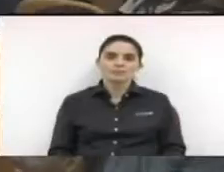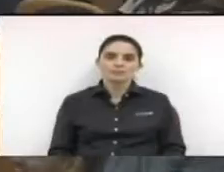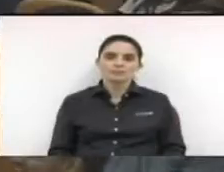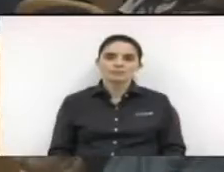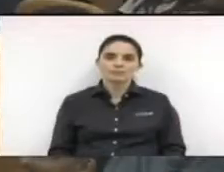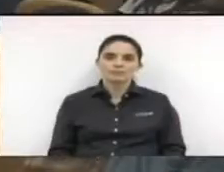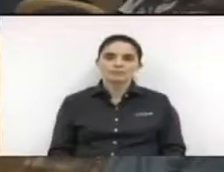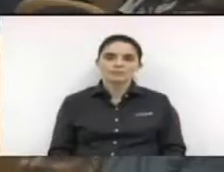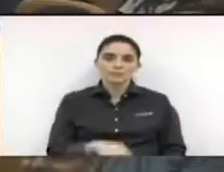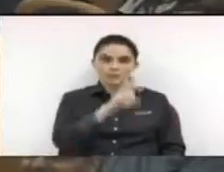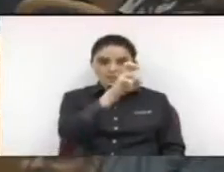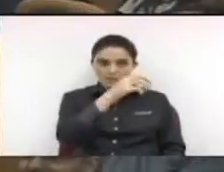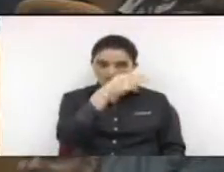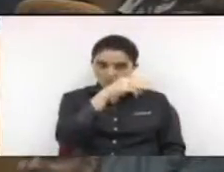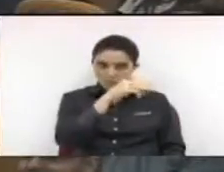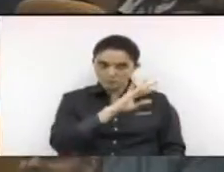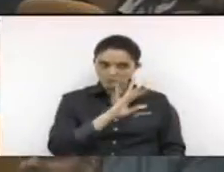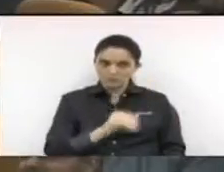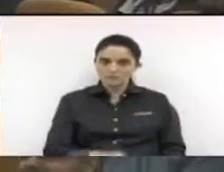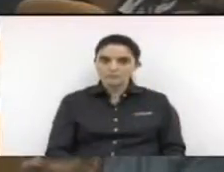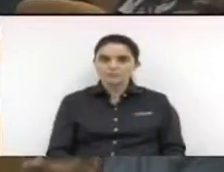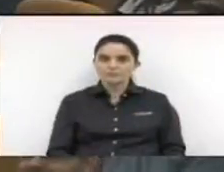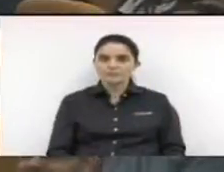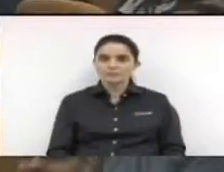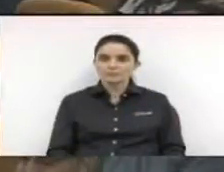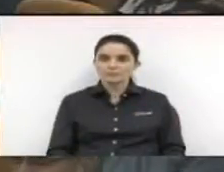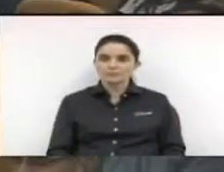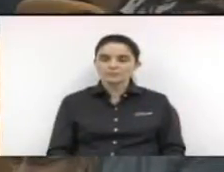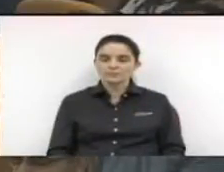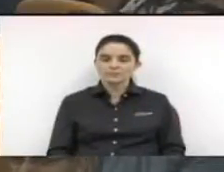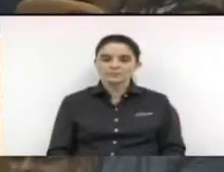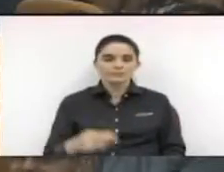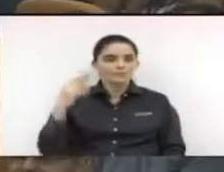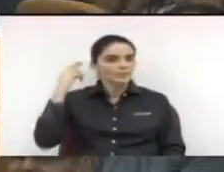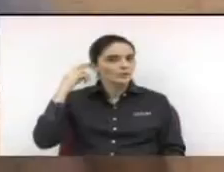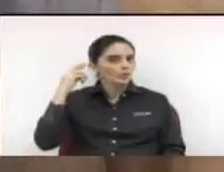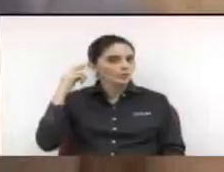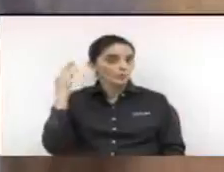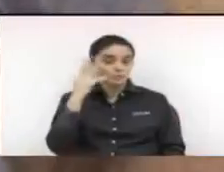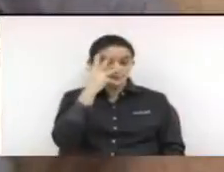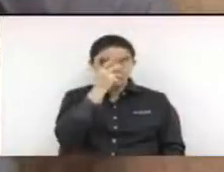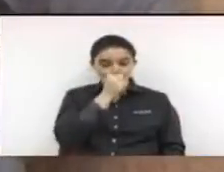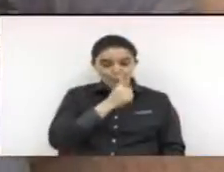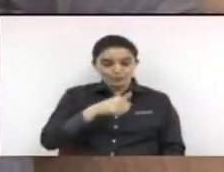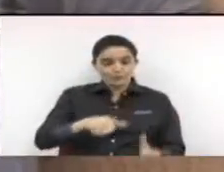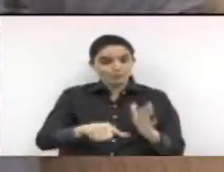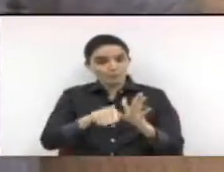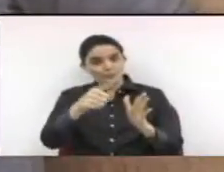O senhor tem cinco minutos. vereador. O presidente acabou de me justificar que é os mais bonitos primeiro, Luizinho.